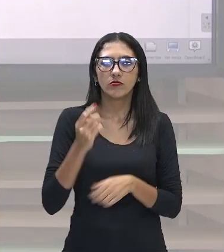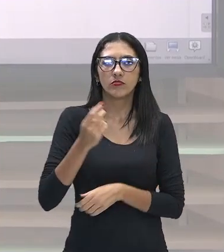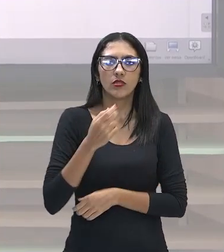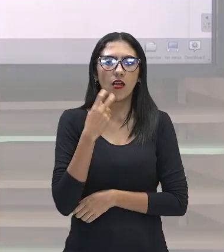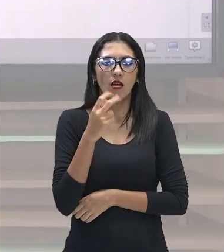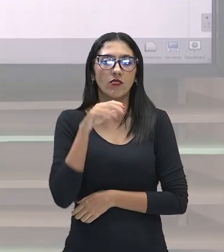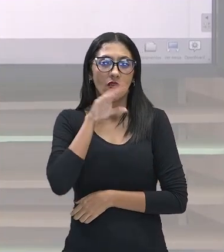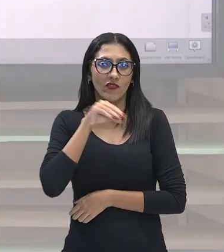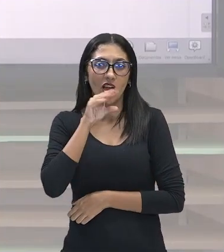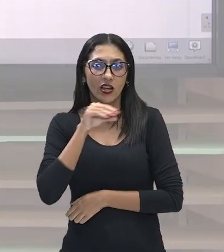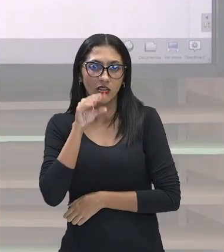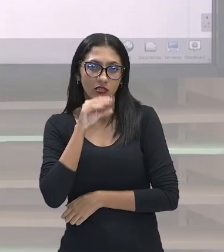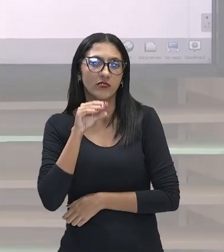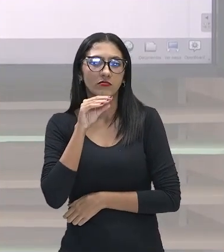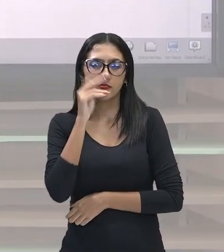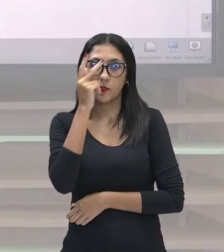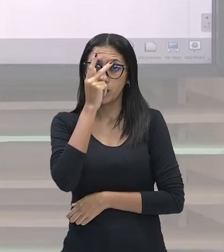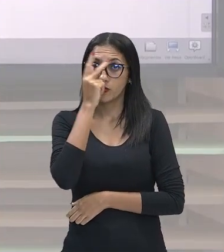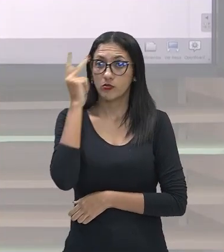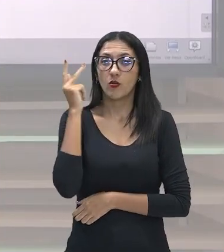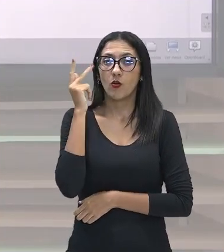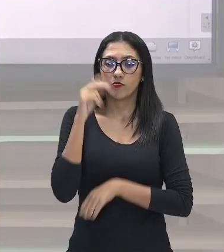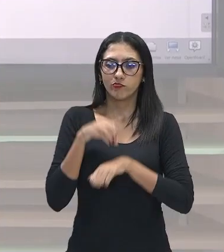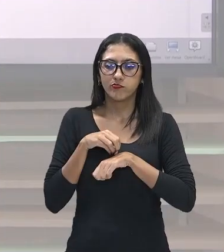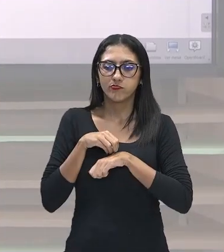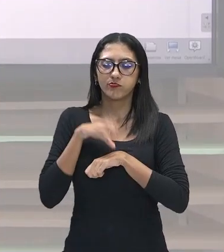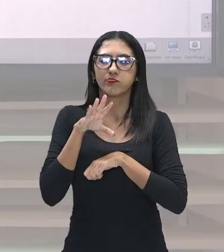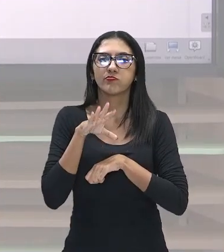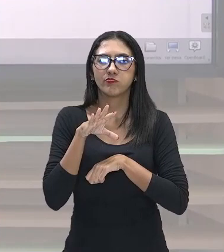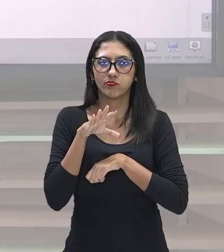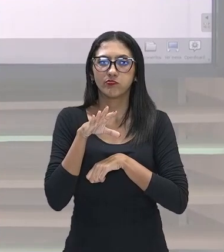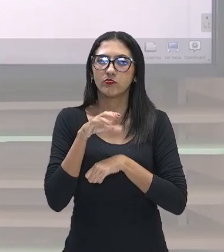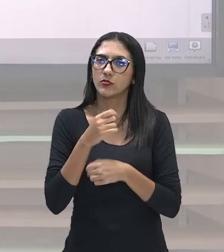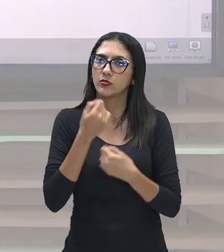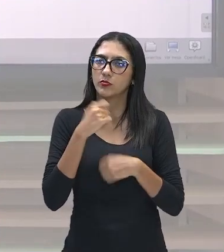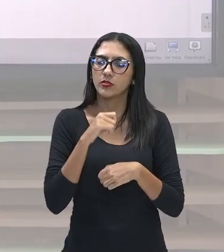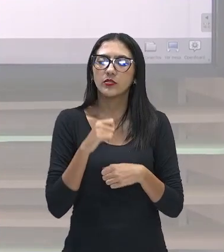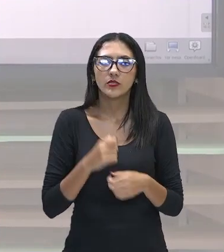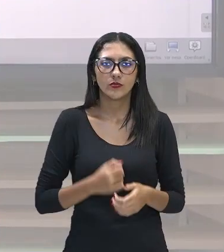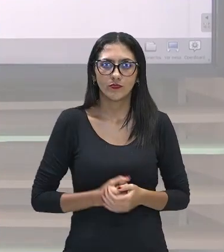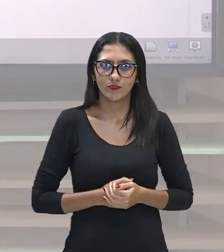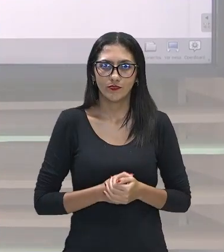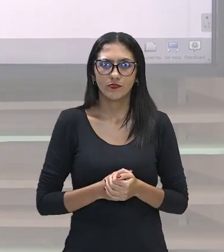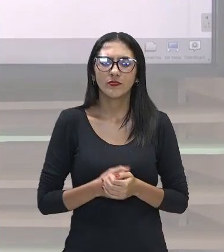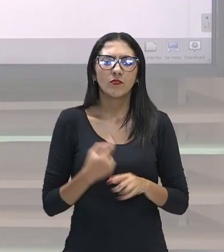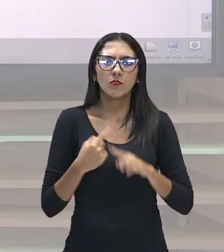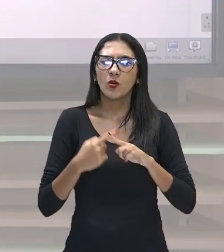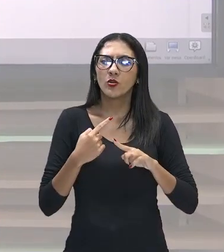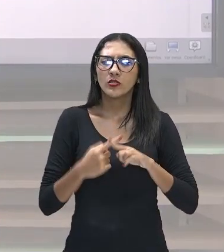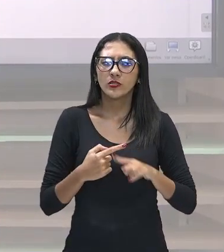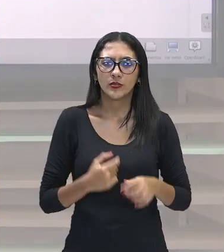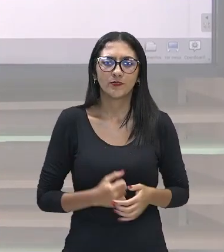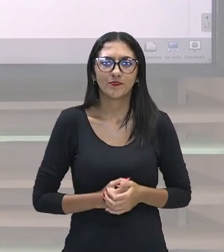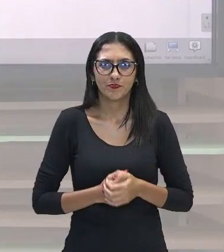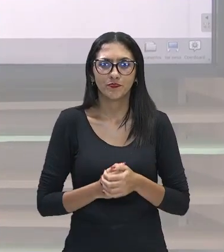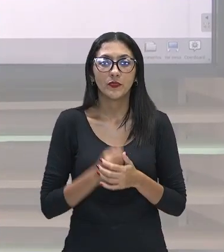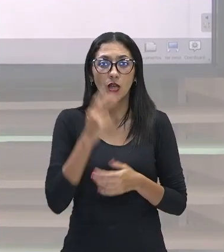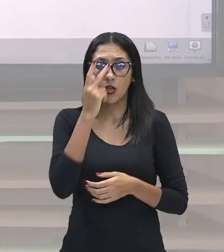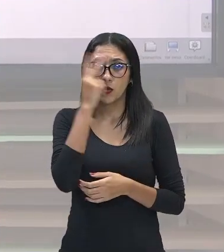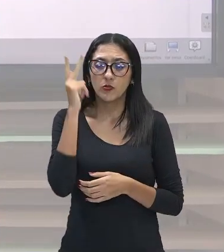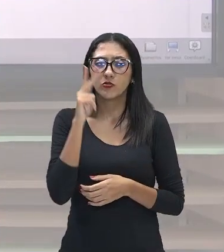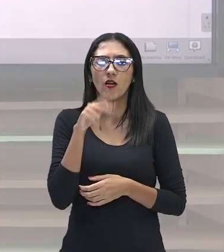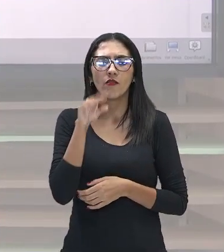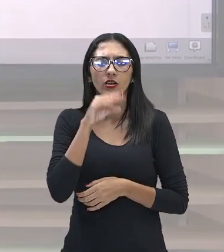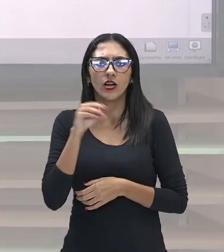do comunicador, né? Da pessoa que está falando. Por quê? Porque também, no momento que ele está falando, ele